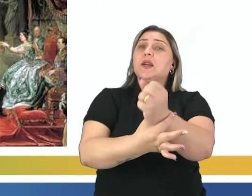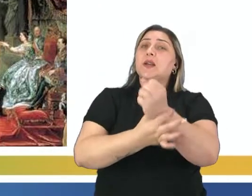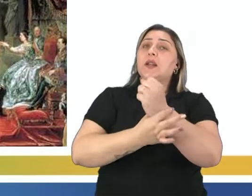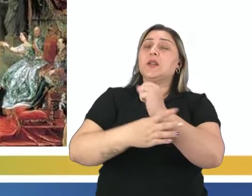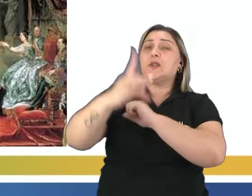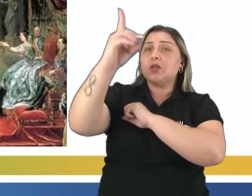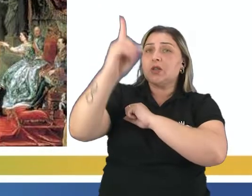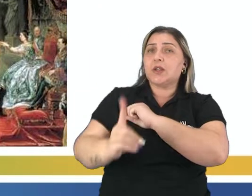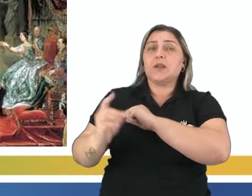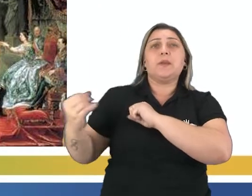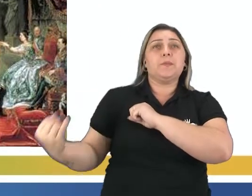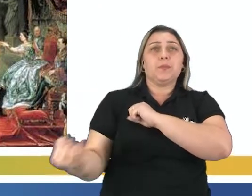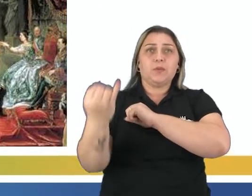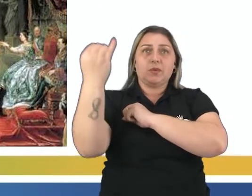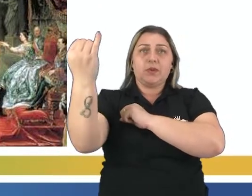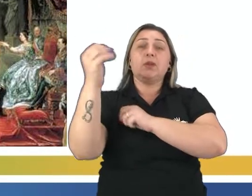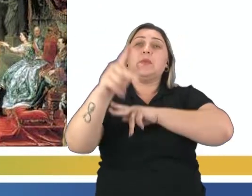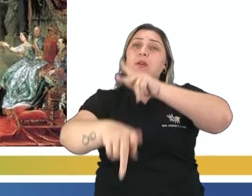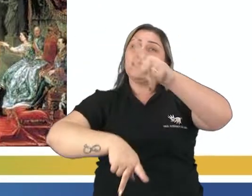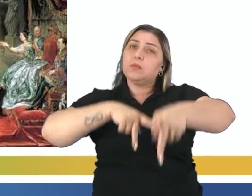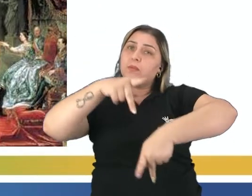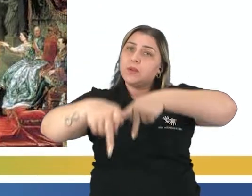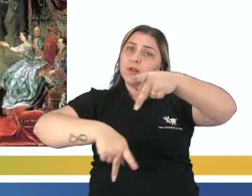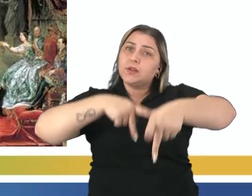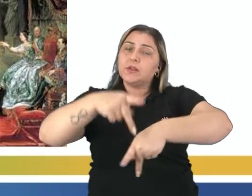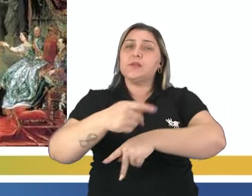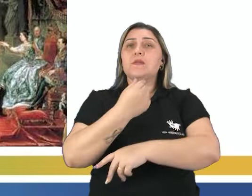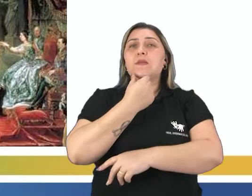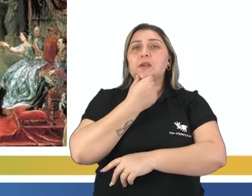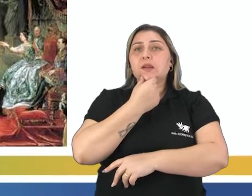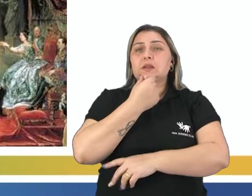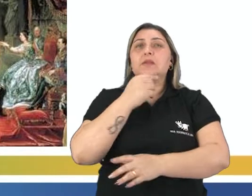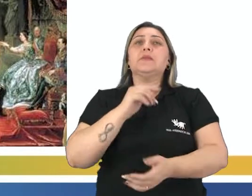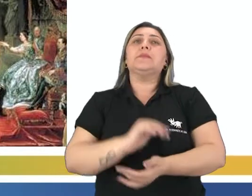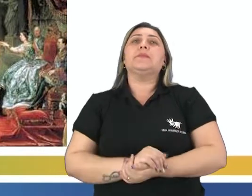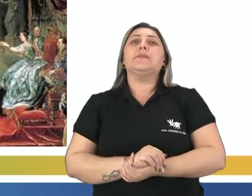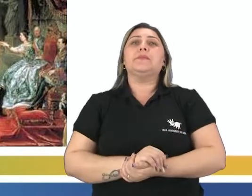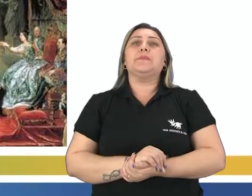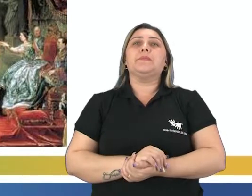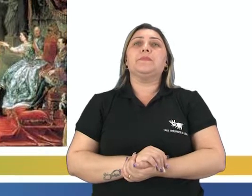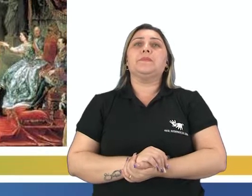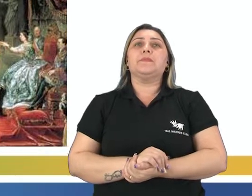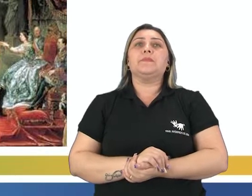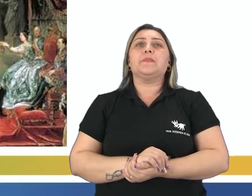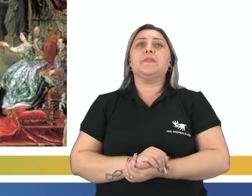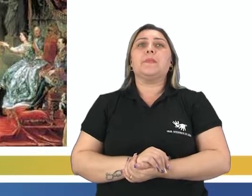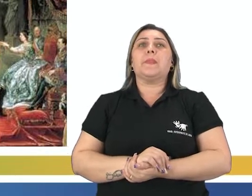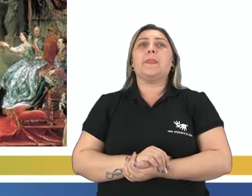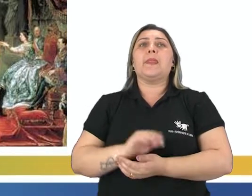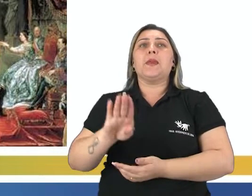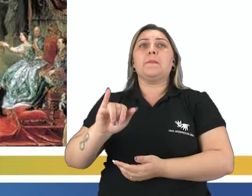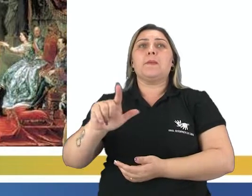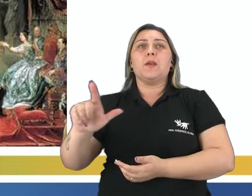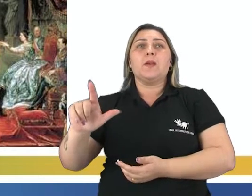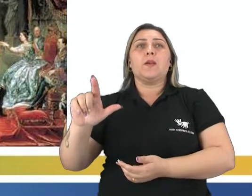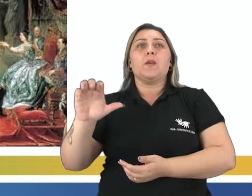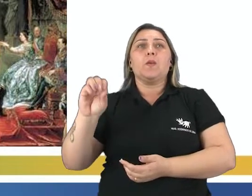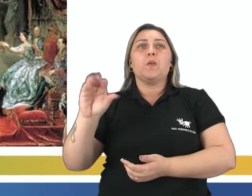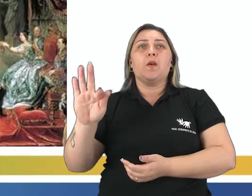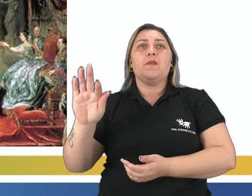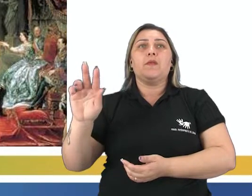direitos fundamentais para a população inglesa. Que era, em inglês, chamada de Bill of Wigs.